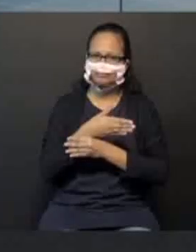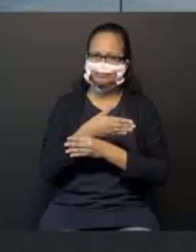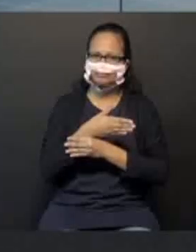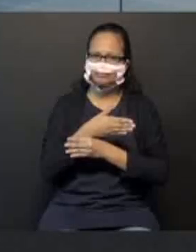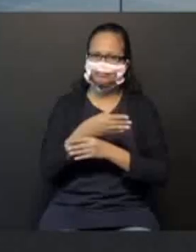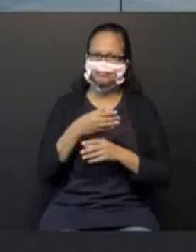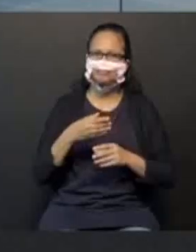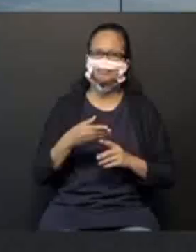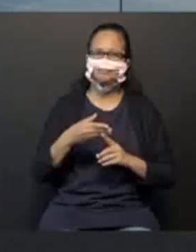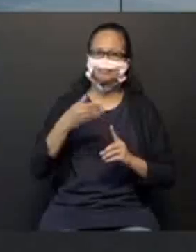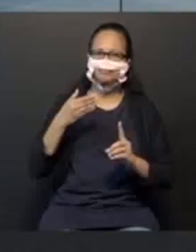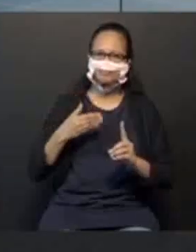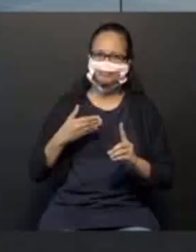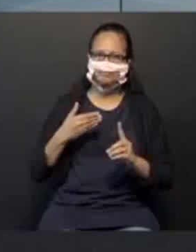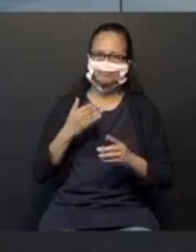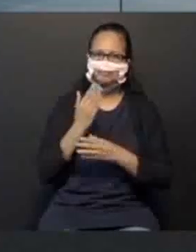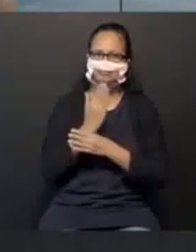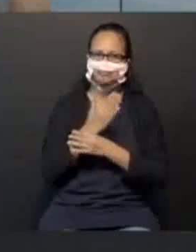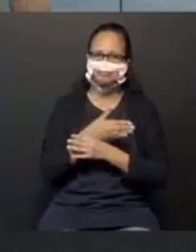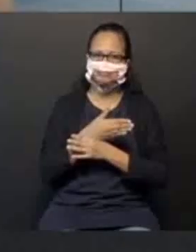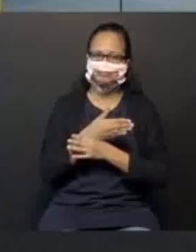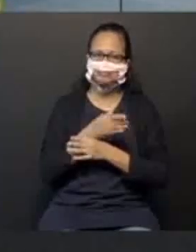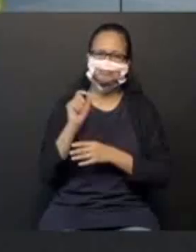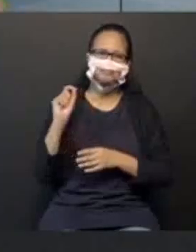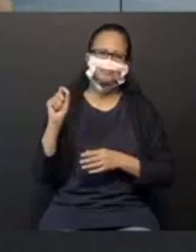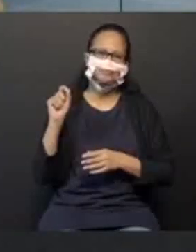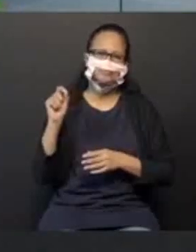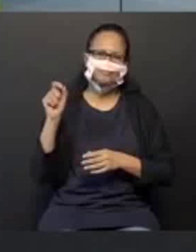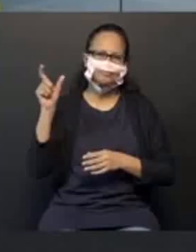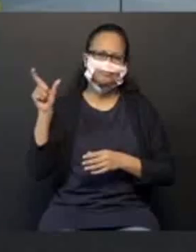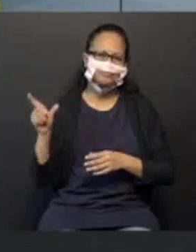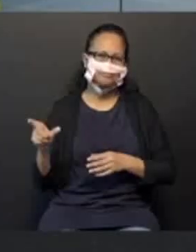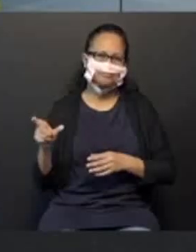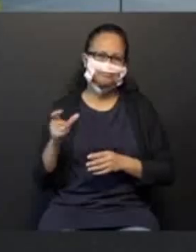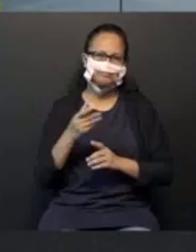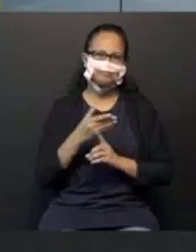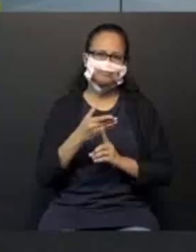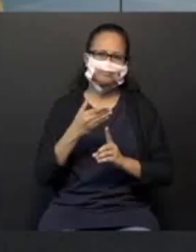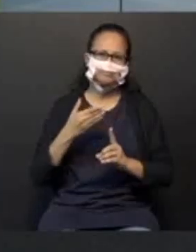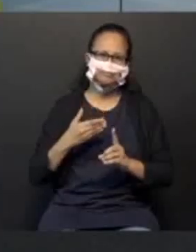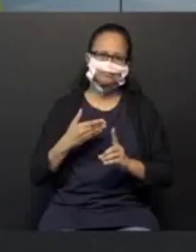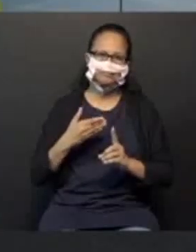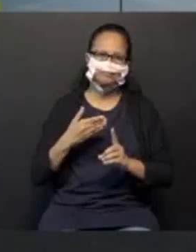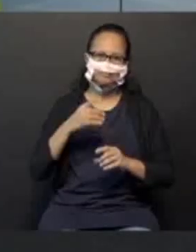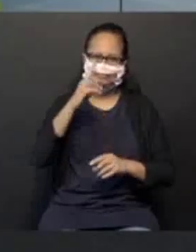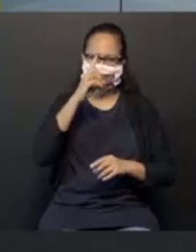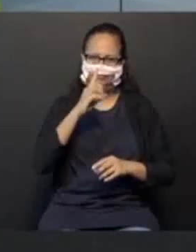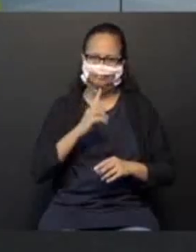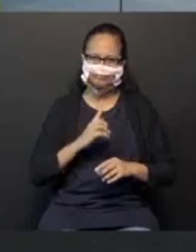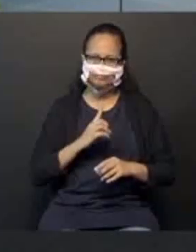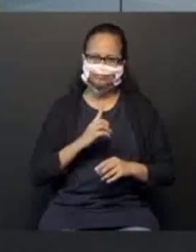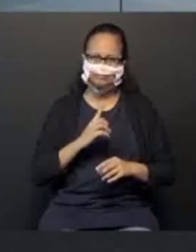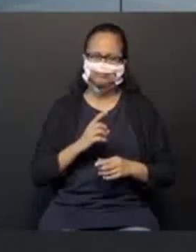Atrás. Quem vem atrás do carro? Do nosso táxi amarelo?